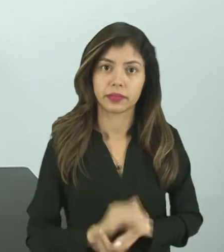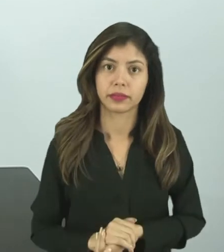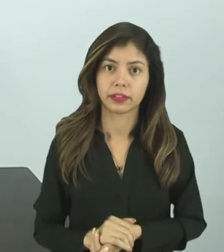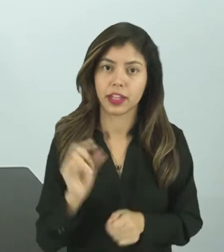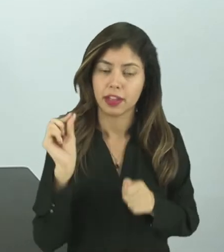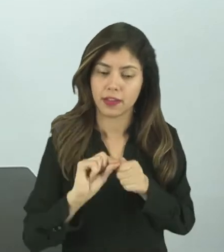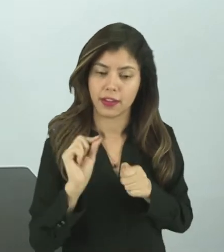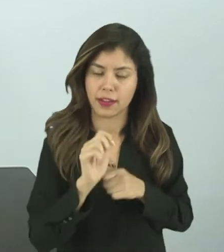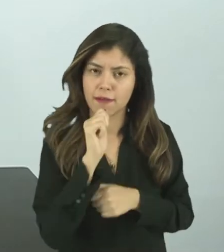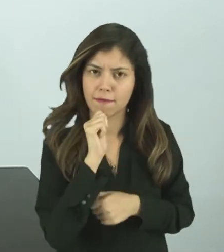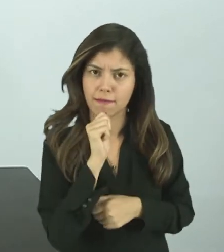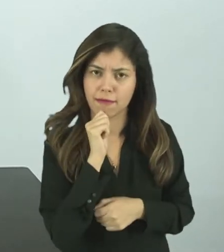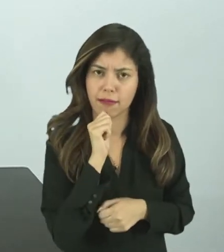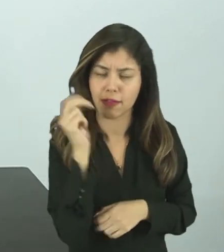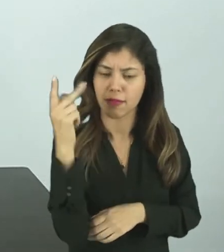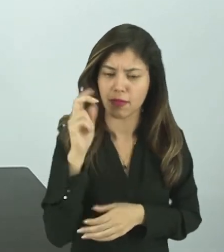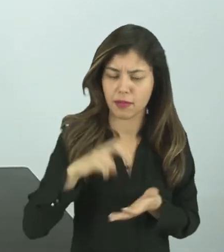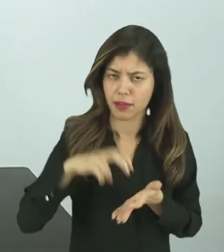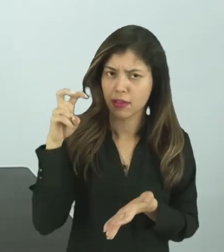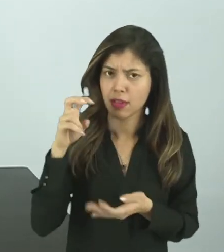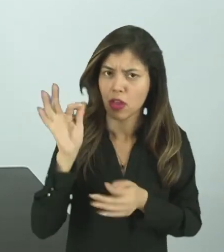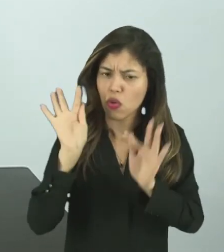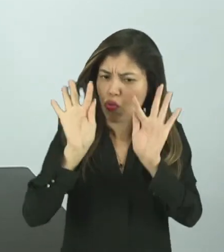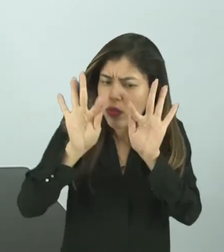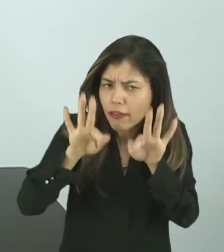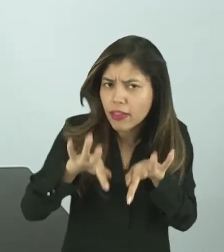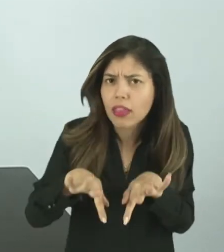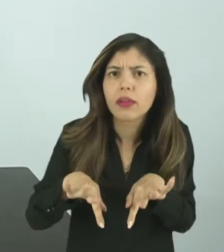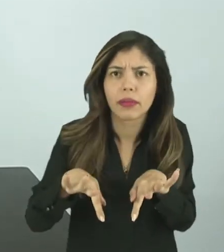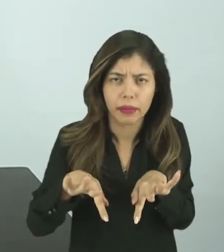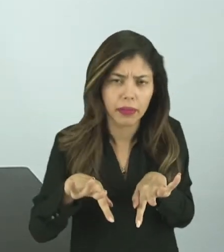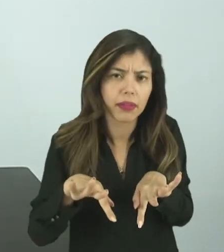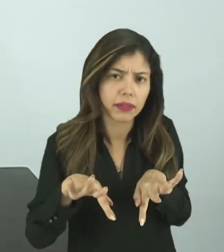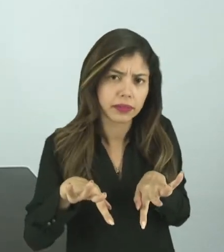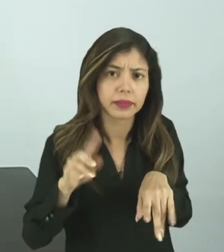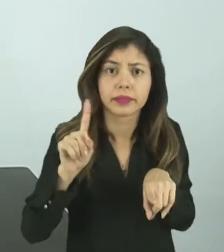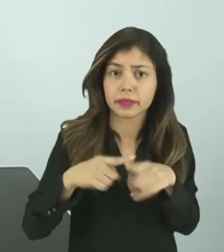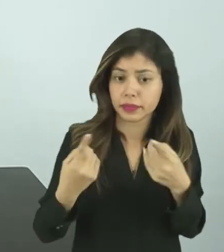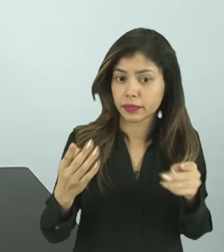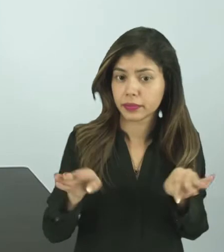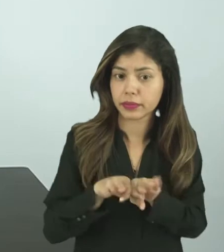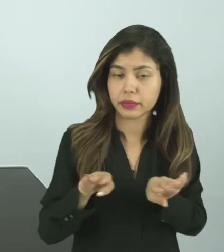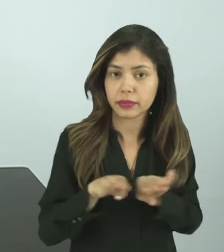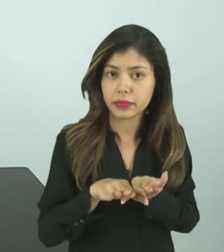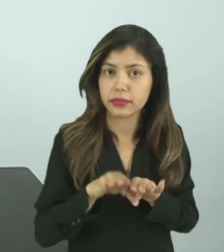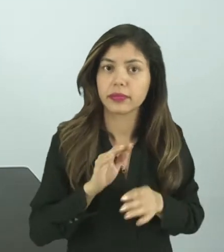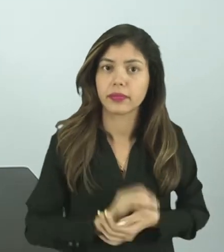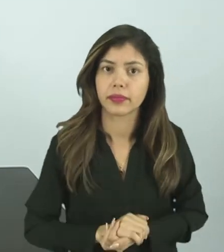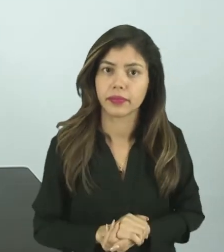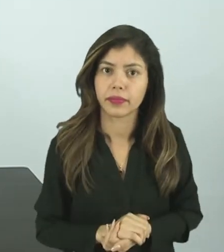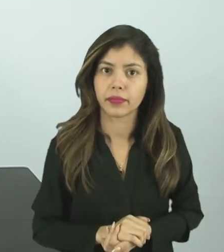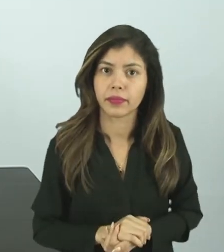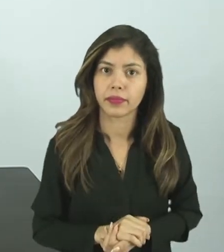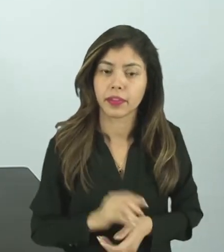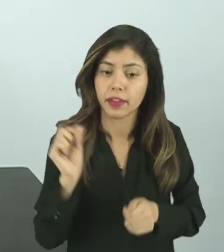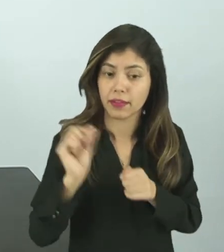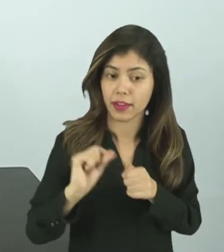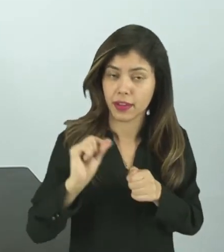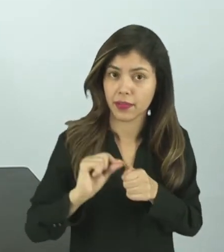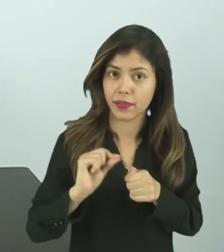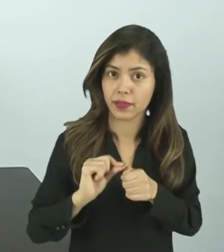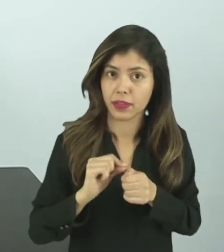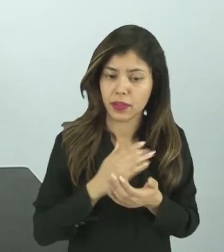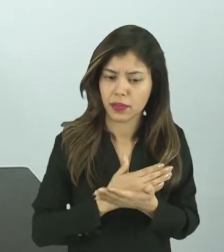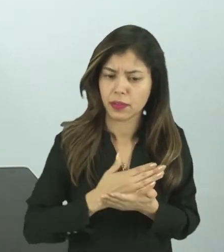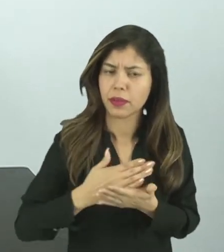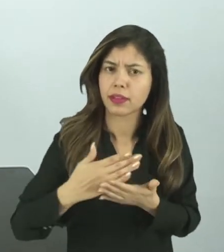realiza ainda no período da manhã, já no finalzinho. Mas também tem criança que já realiza no